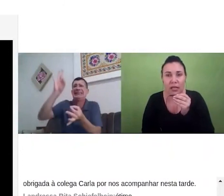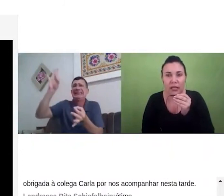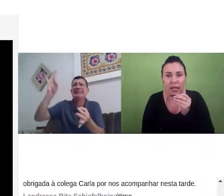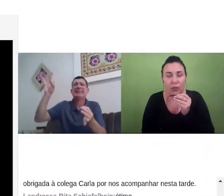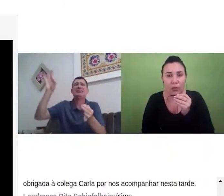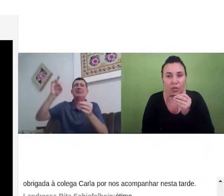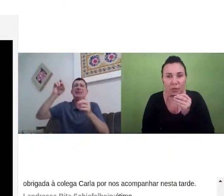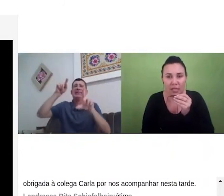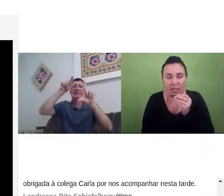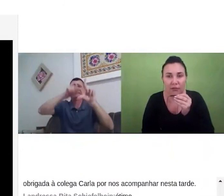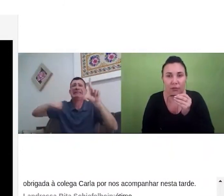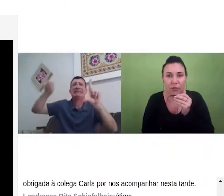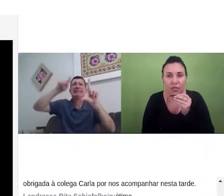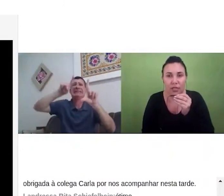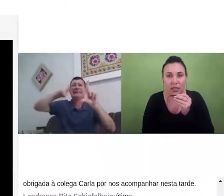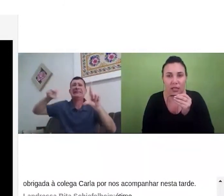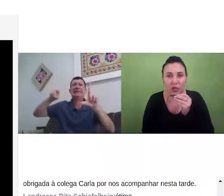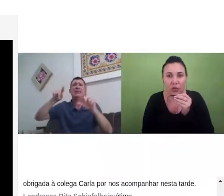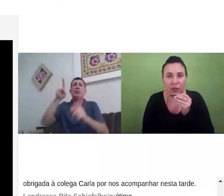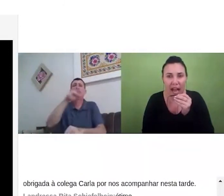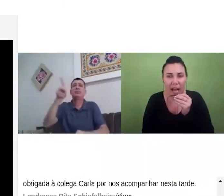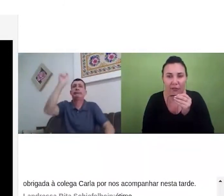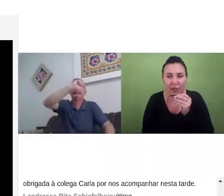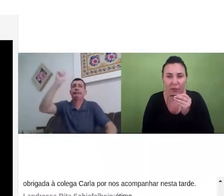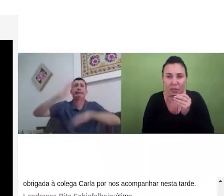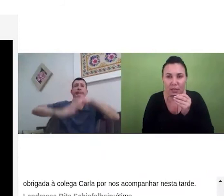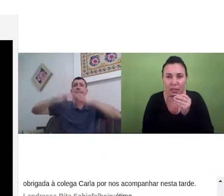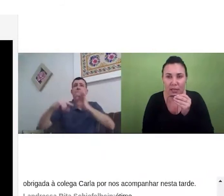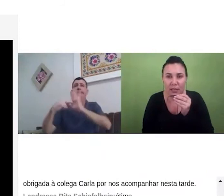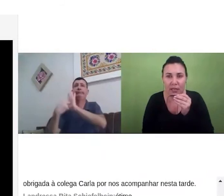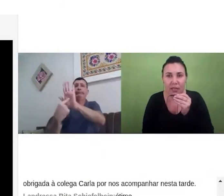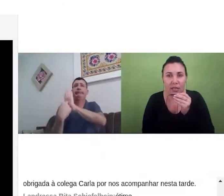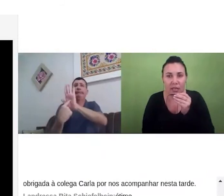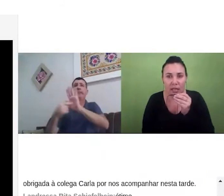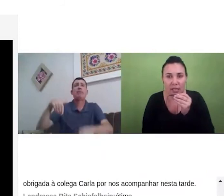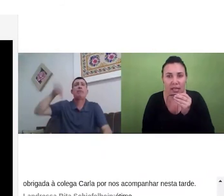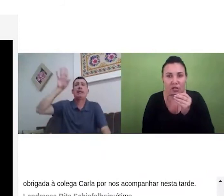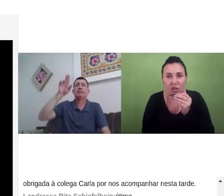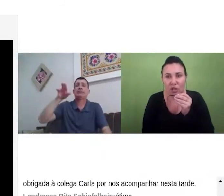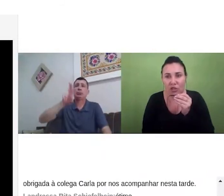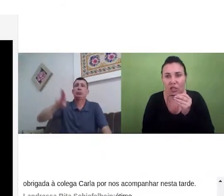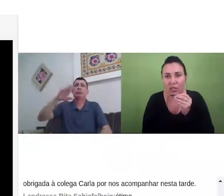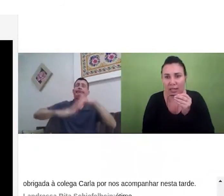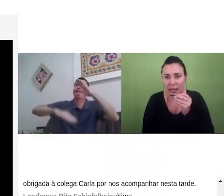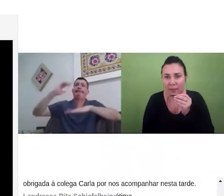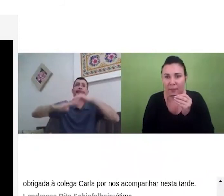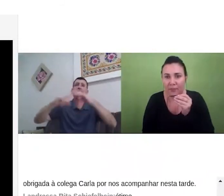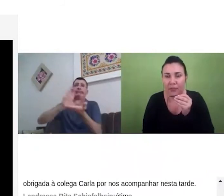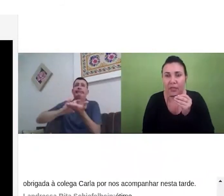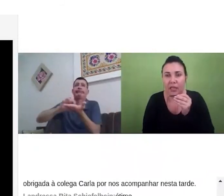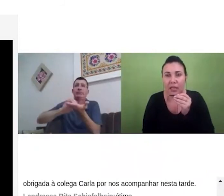e eram muito específicos tinham gráficos e estatísticas